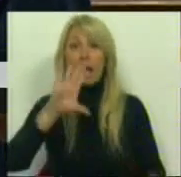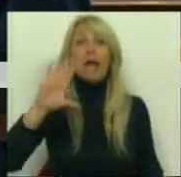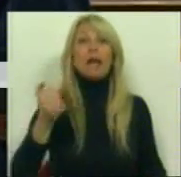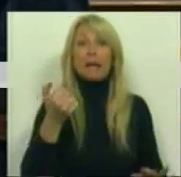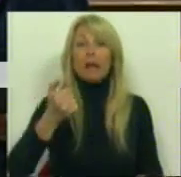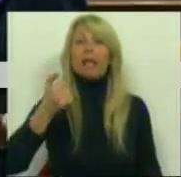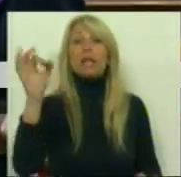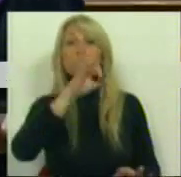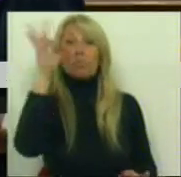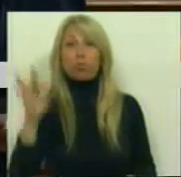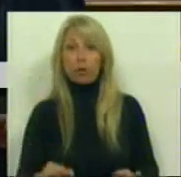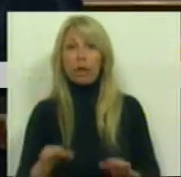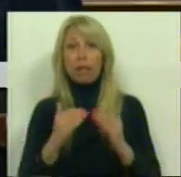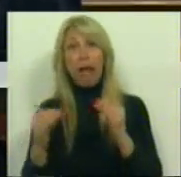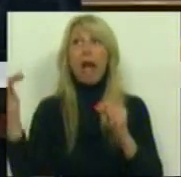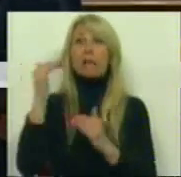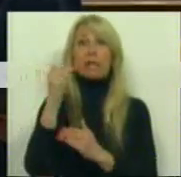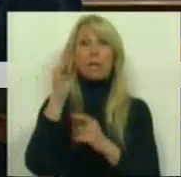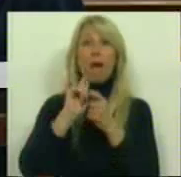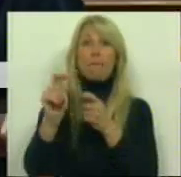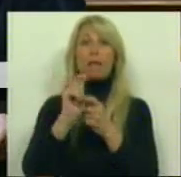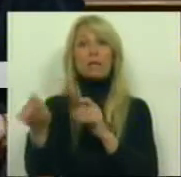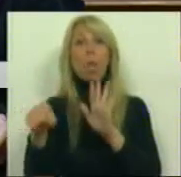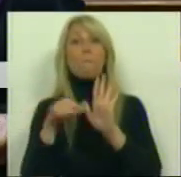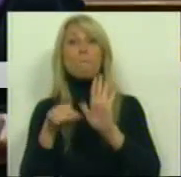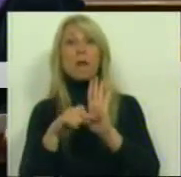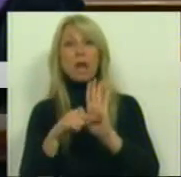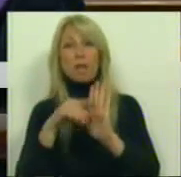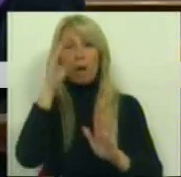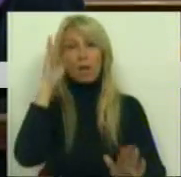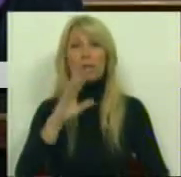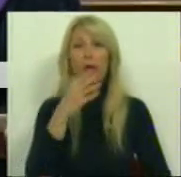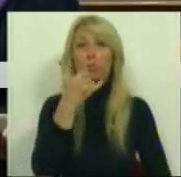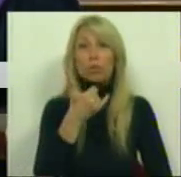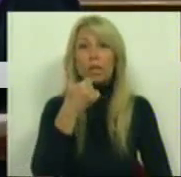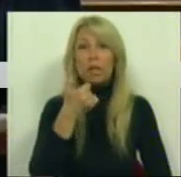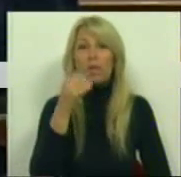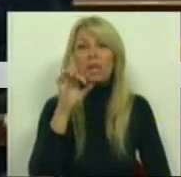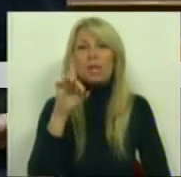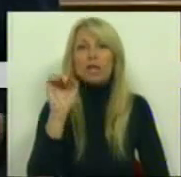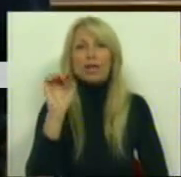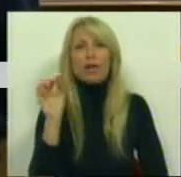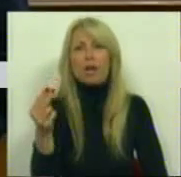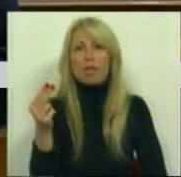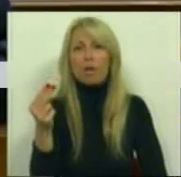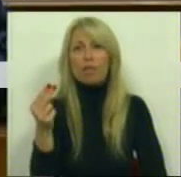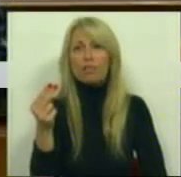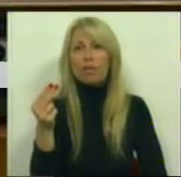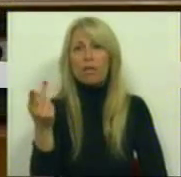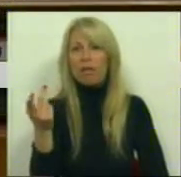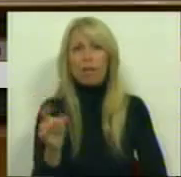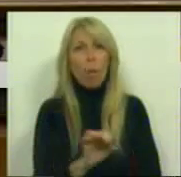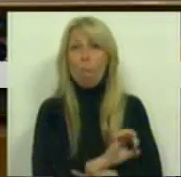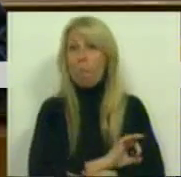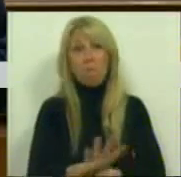acima da pensão mínima, que como bem sabe é 256 euros já com o miserável